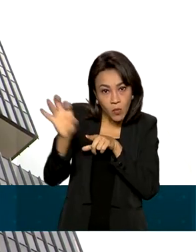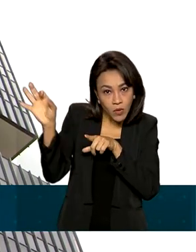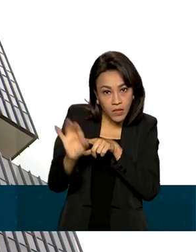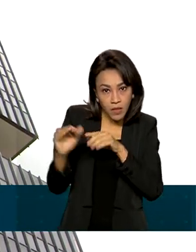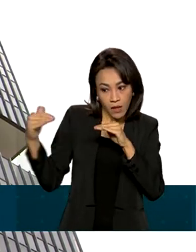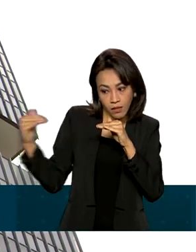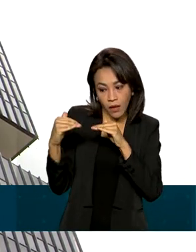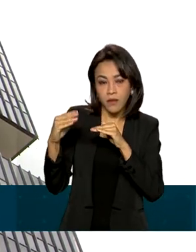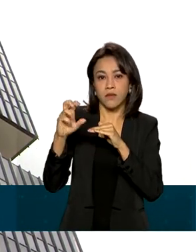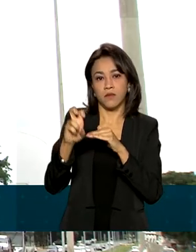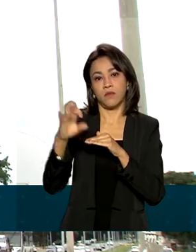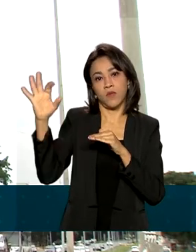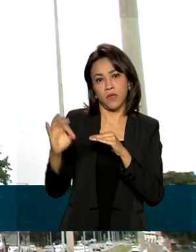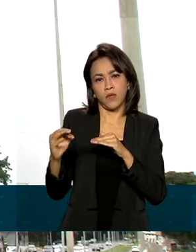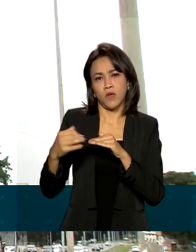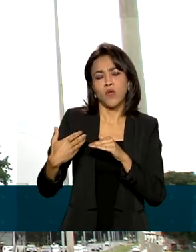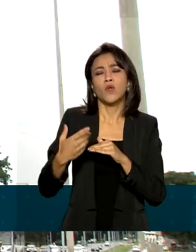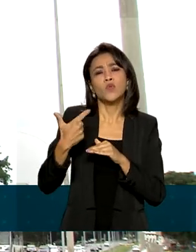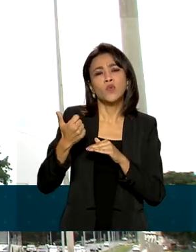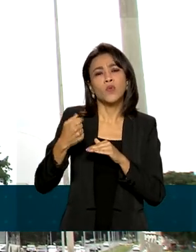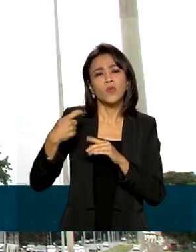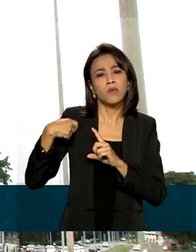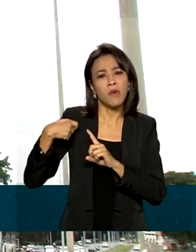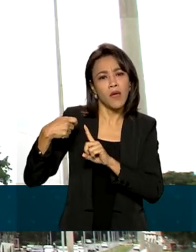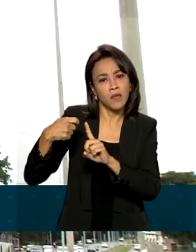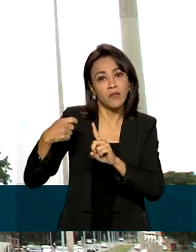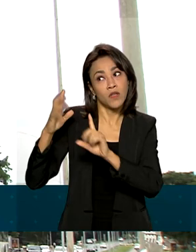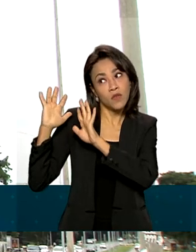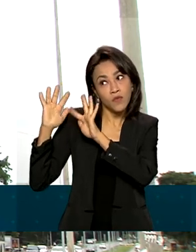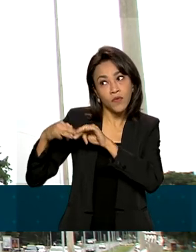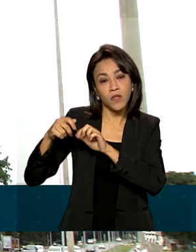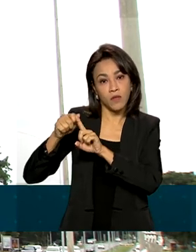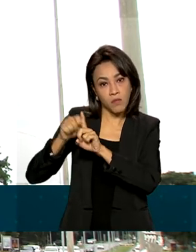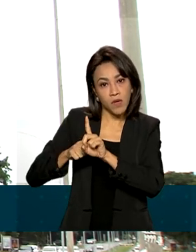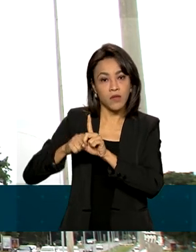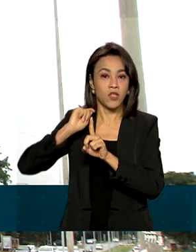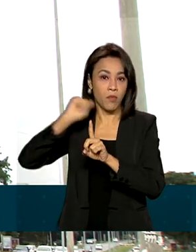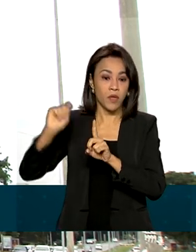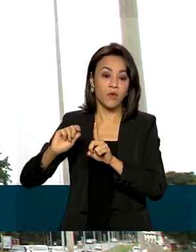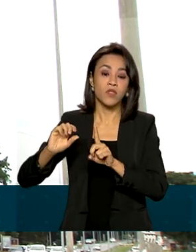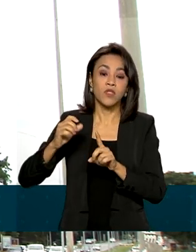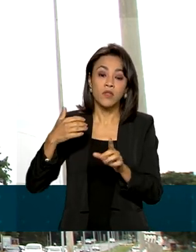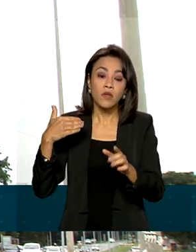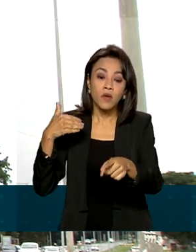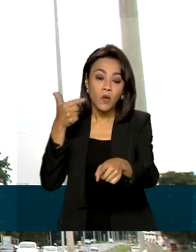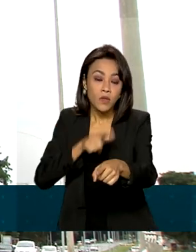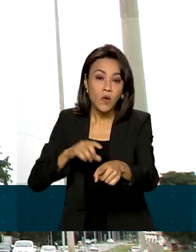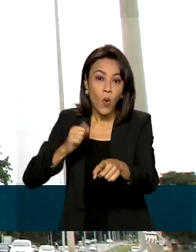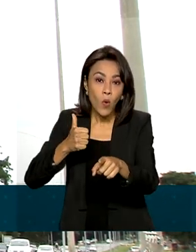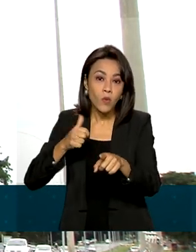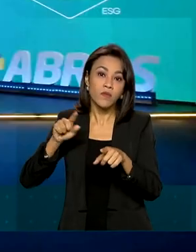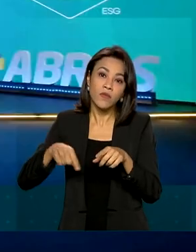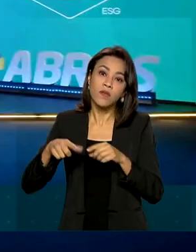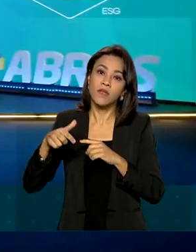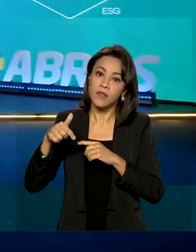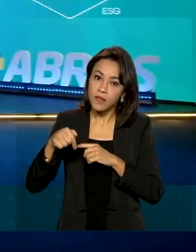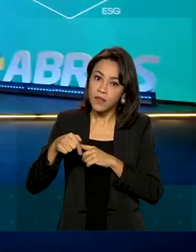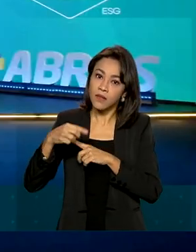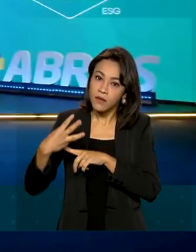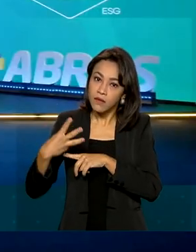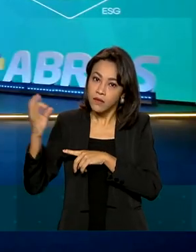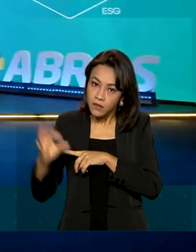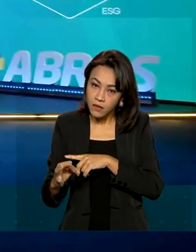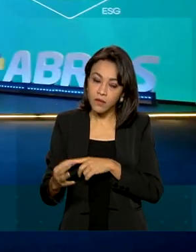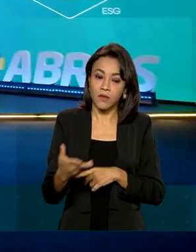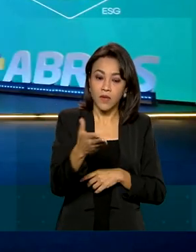últimos 12 meses, encerrados em abril, o índice chegou a 11,73%. Falando a